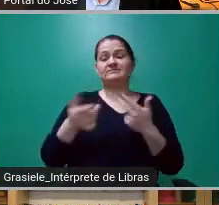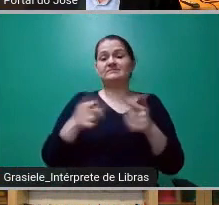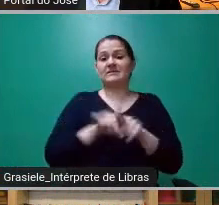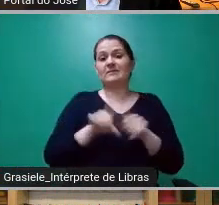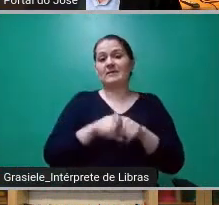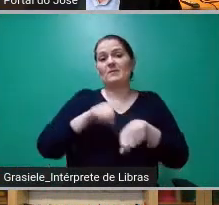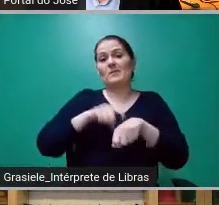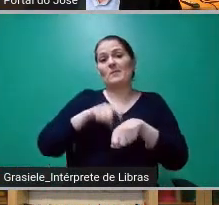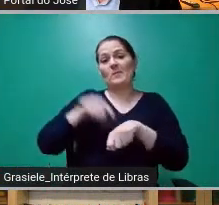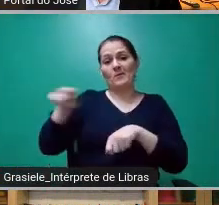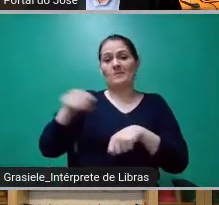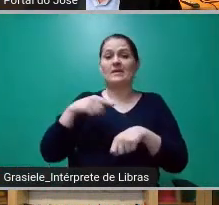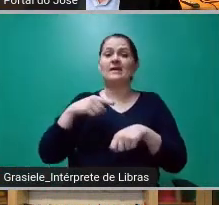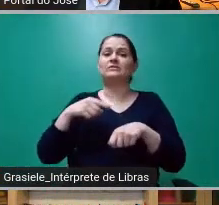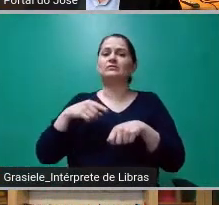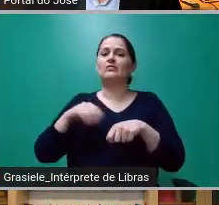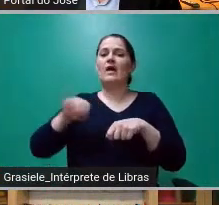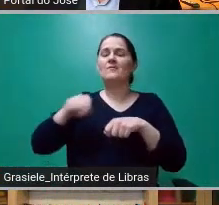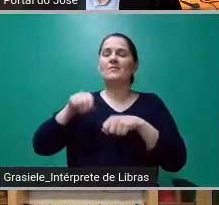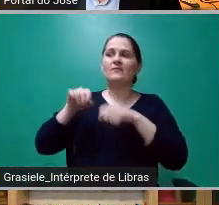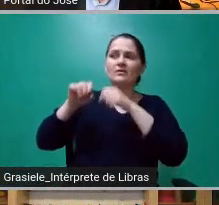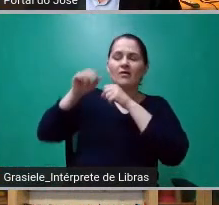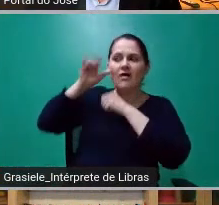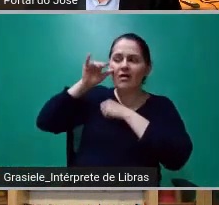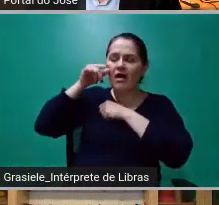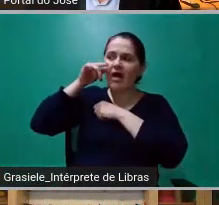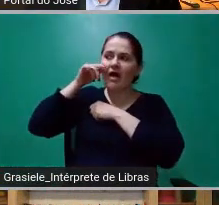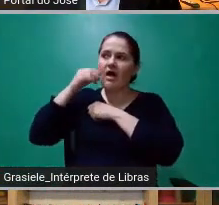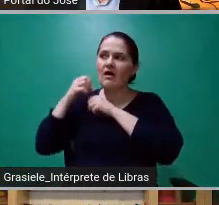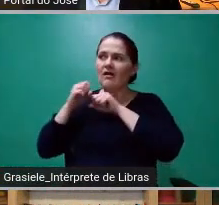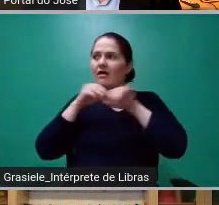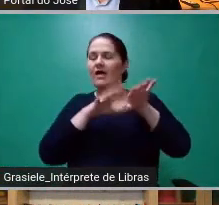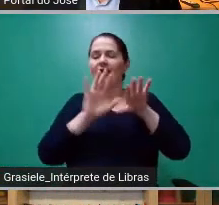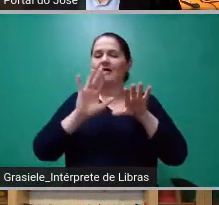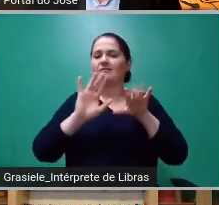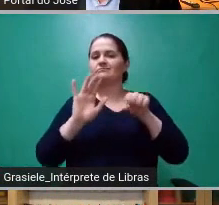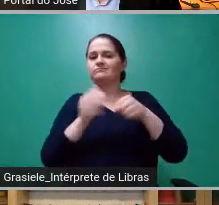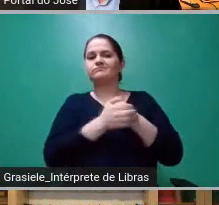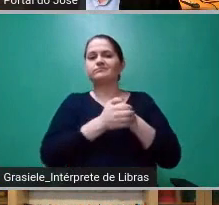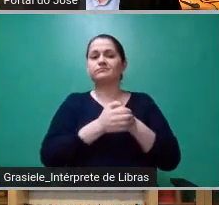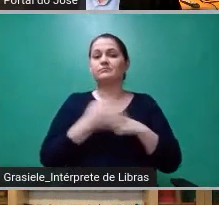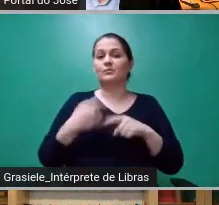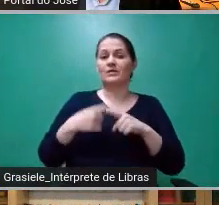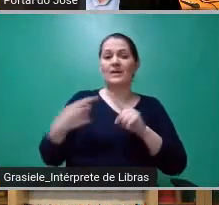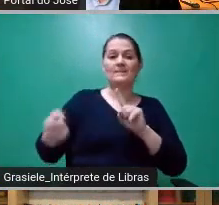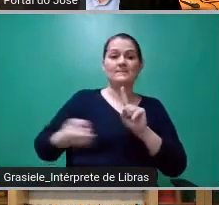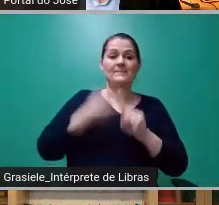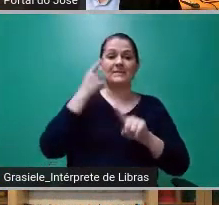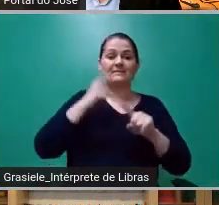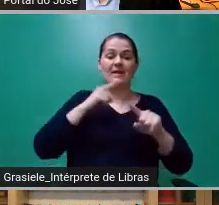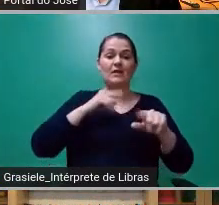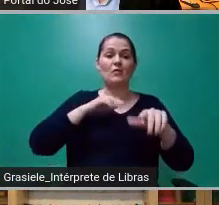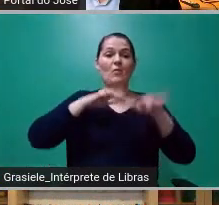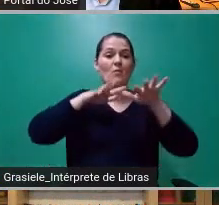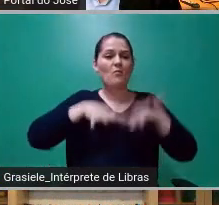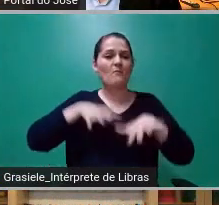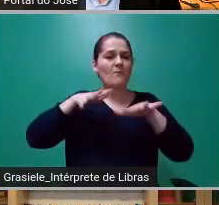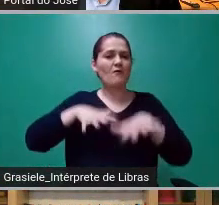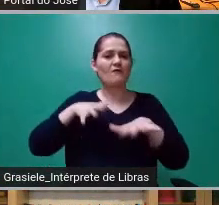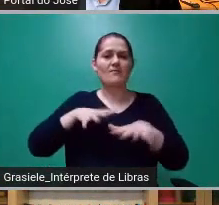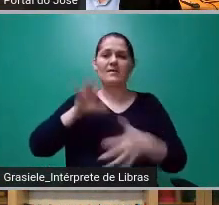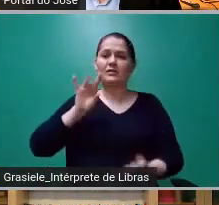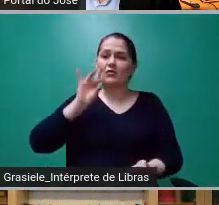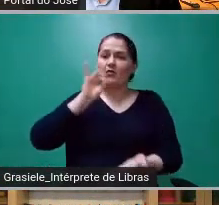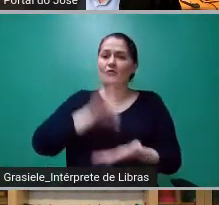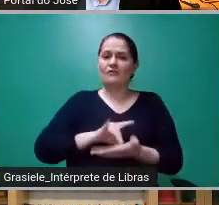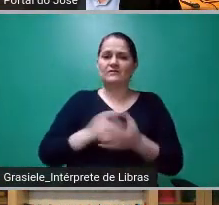desconhecendo o surgimento, embrião, de um primeiro movimento legítimo do operariado brasileiro na direção da criação